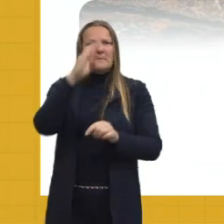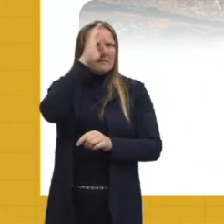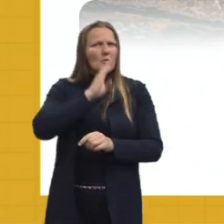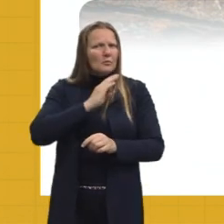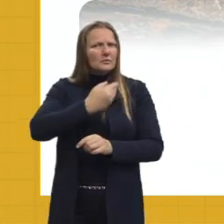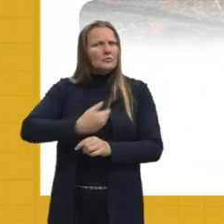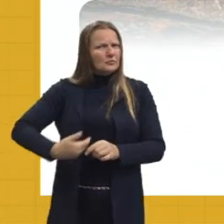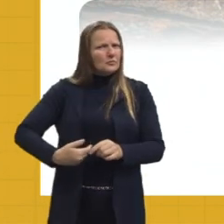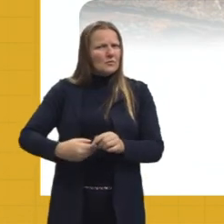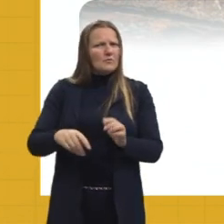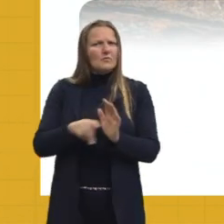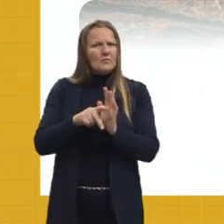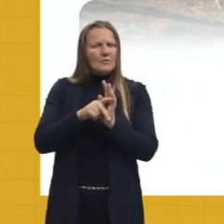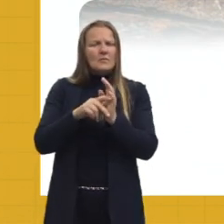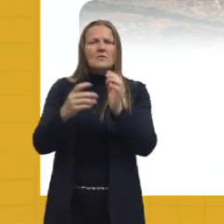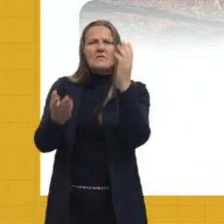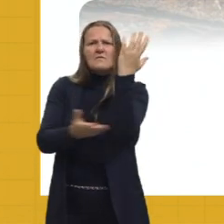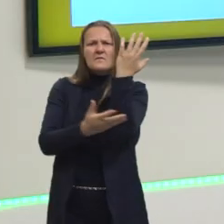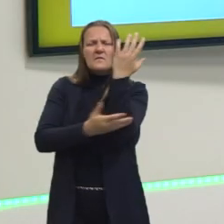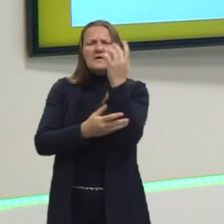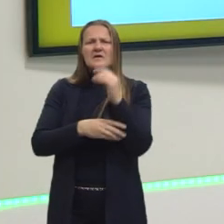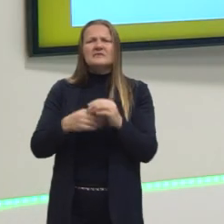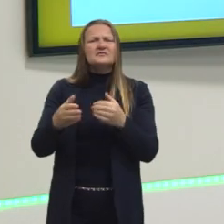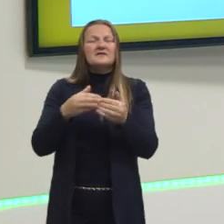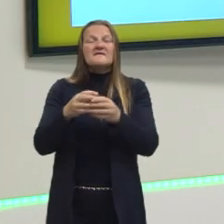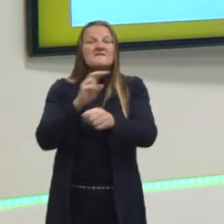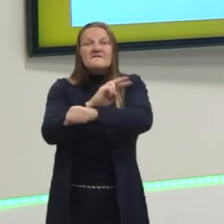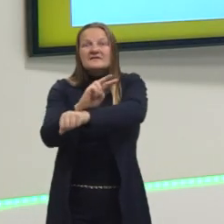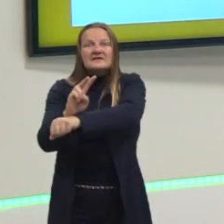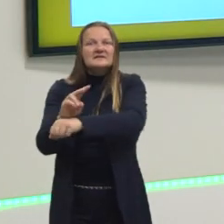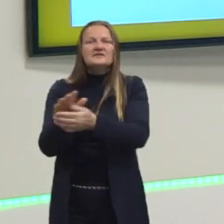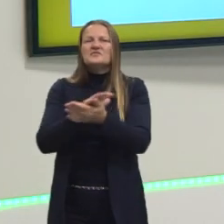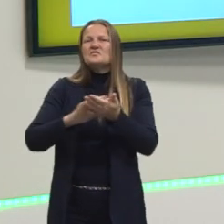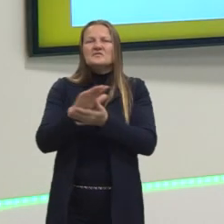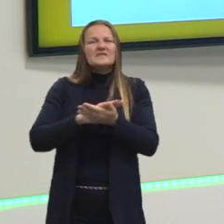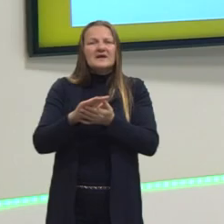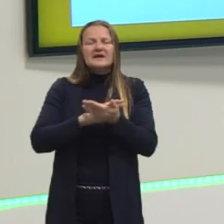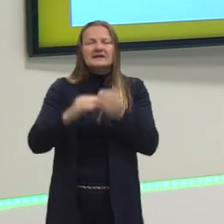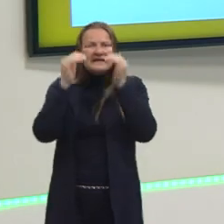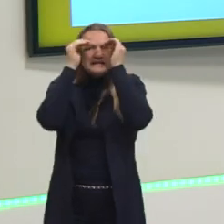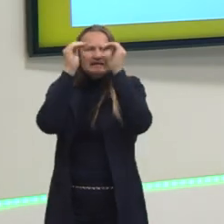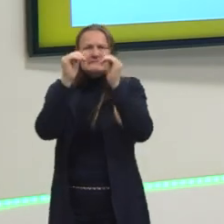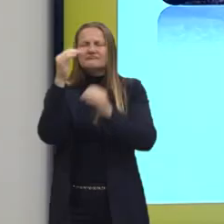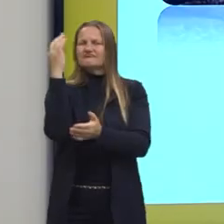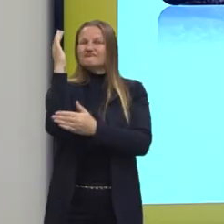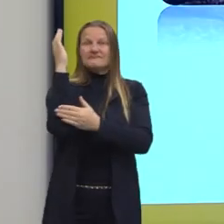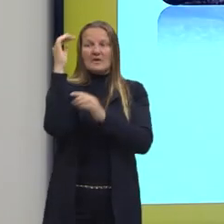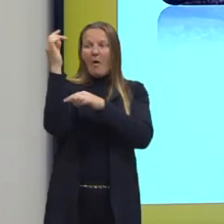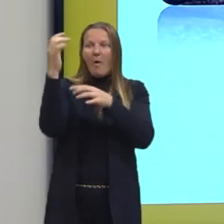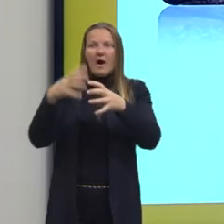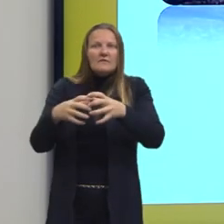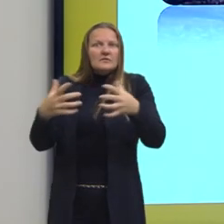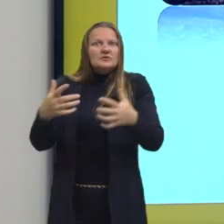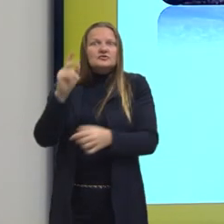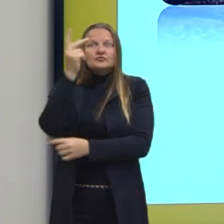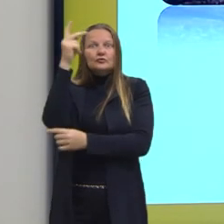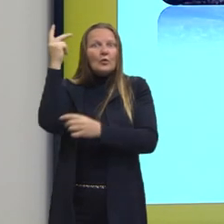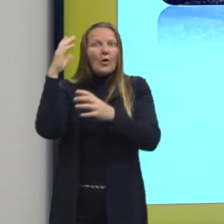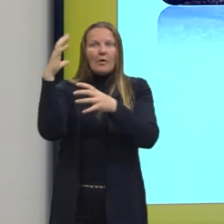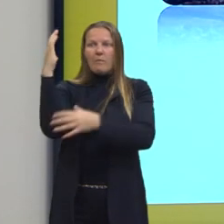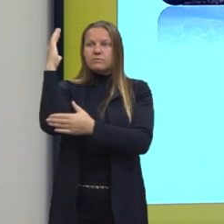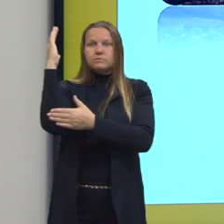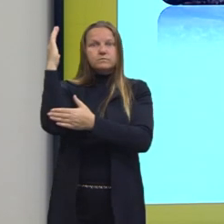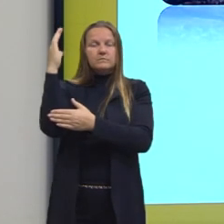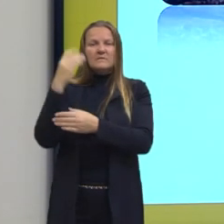Então, como eu disse anteriormente, não tem nenhuma preocupação, nenhum respeito com leis que existem, nenhum respeito